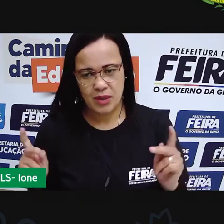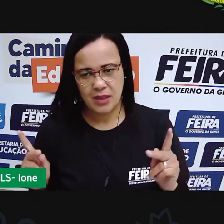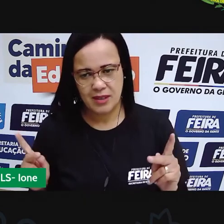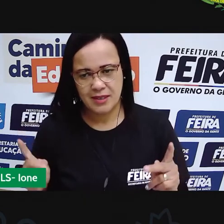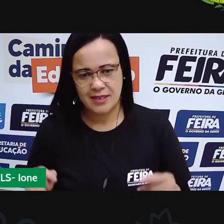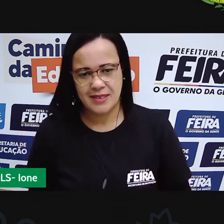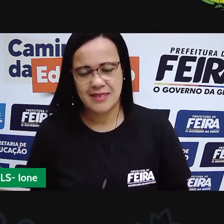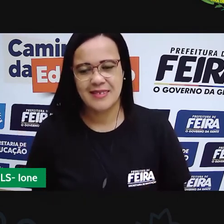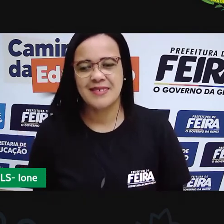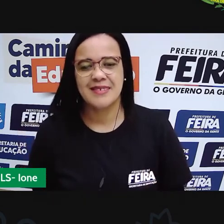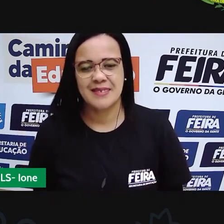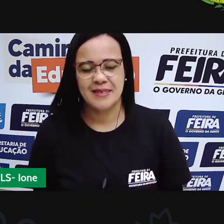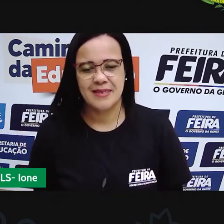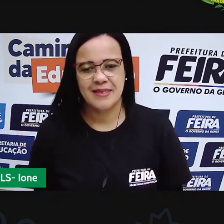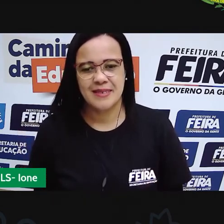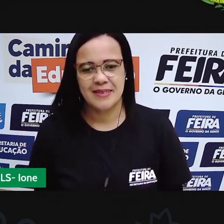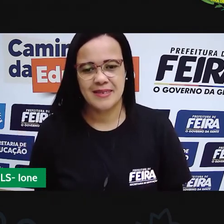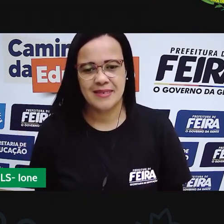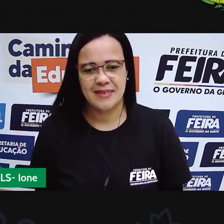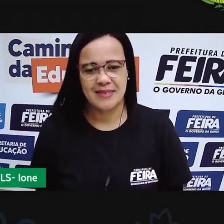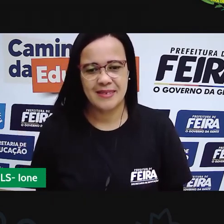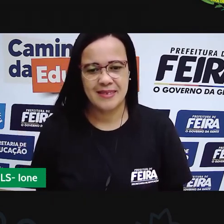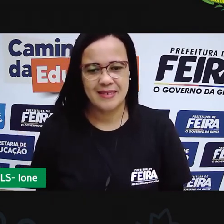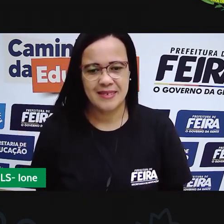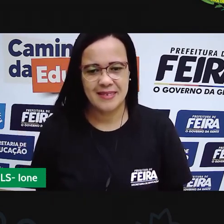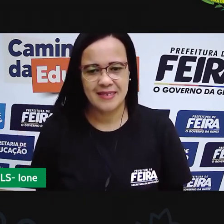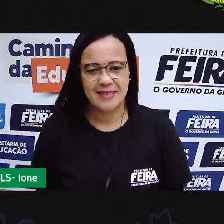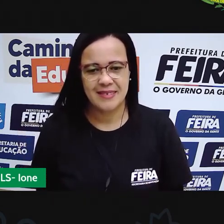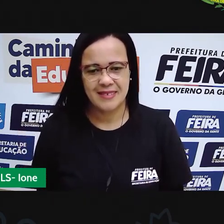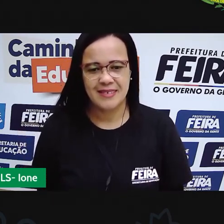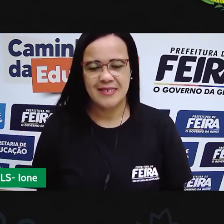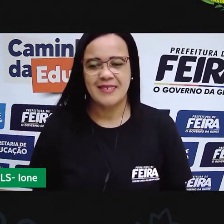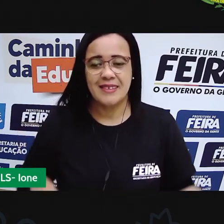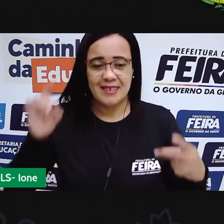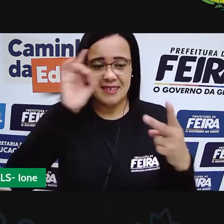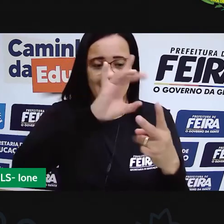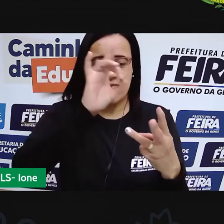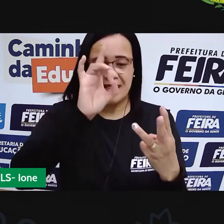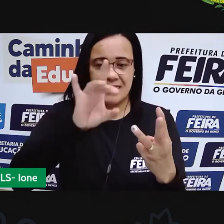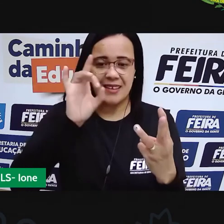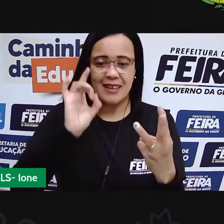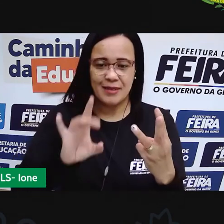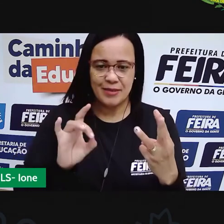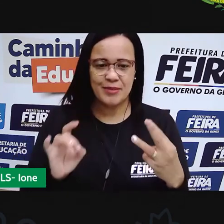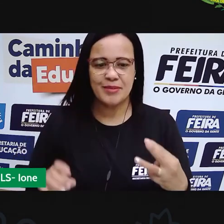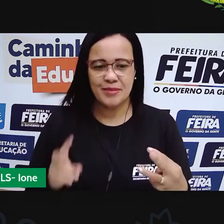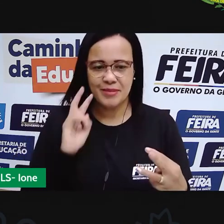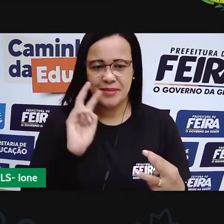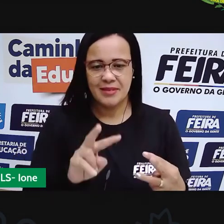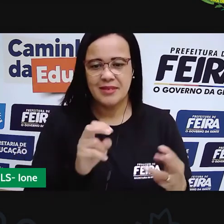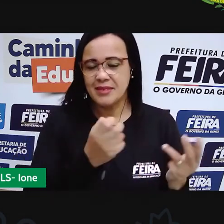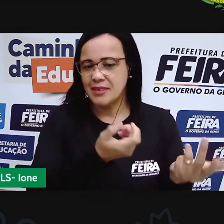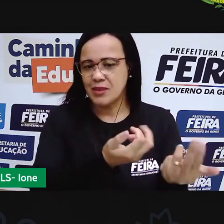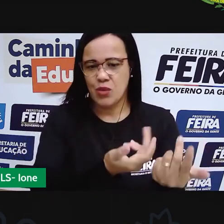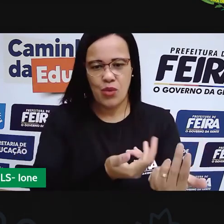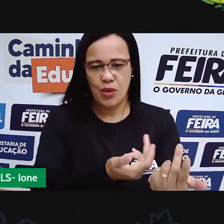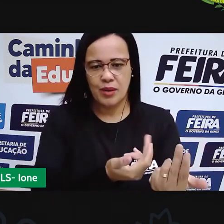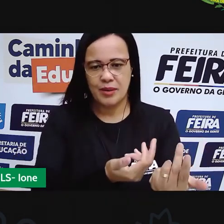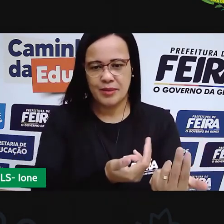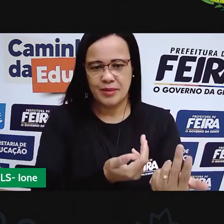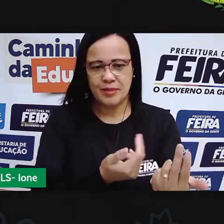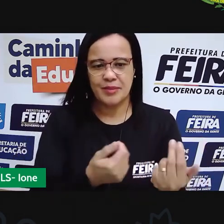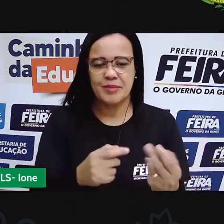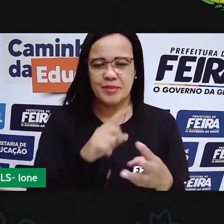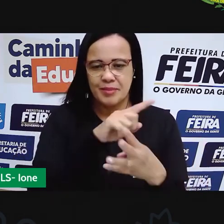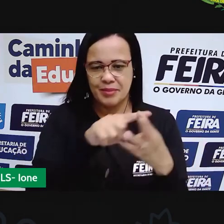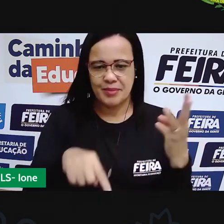vai ficar assim como eu estou mostrando para vocês as três